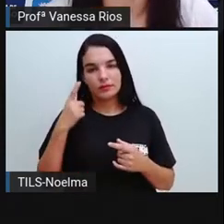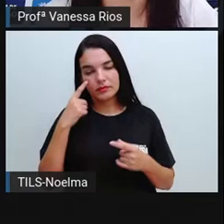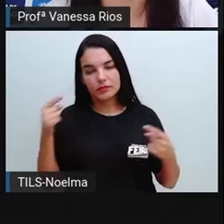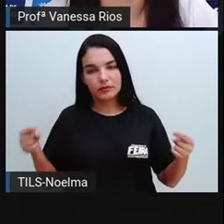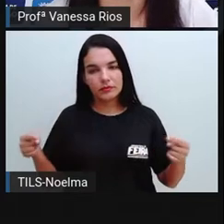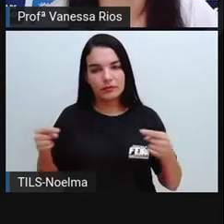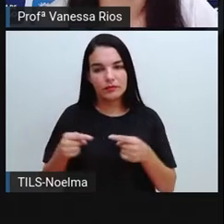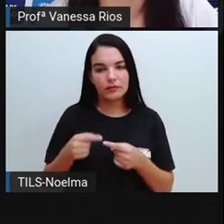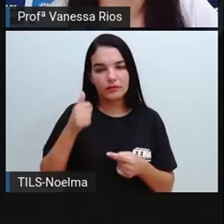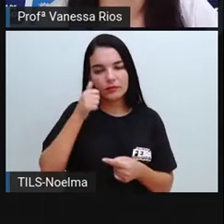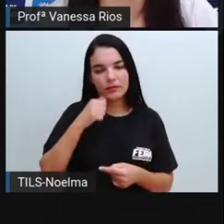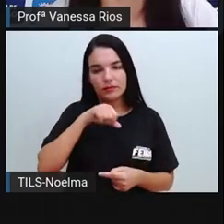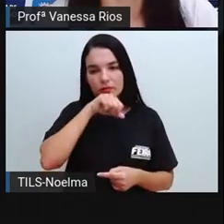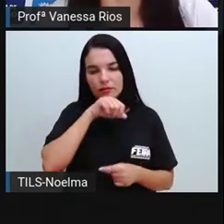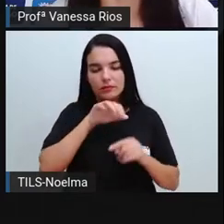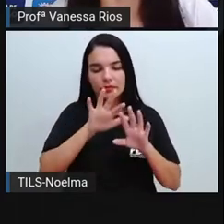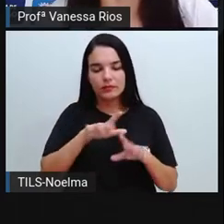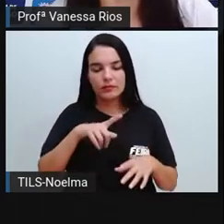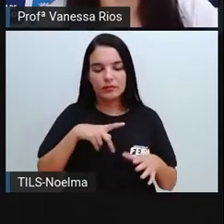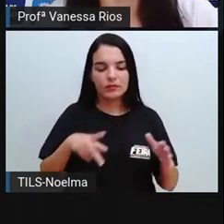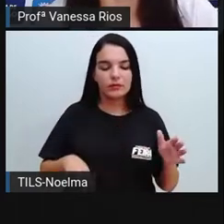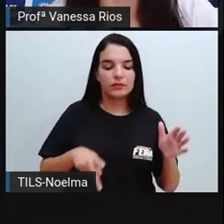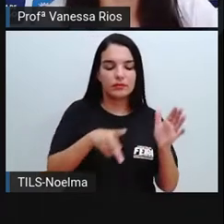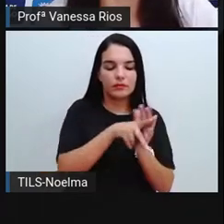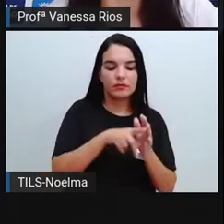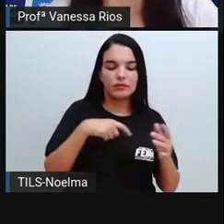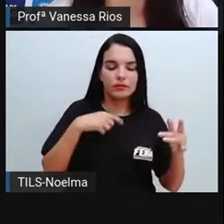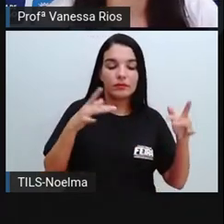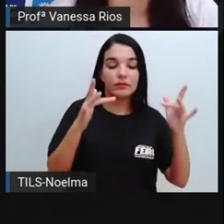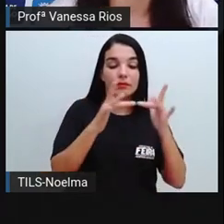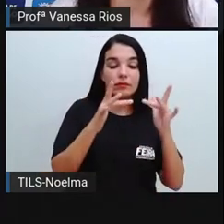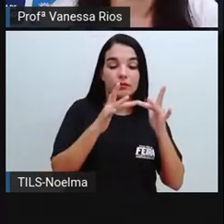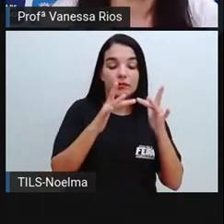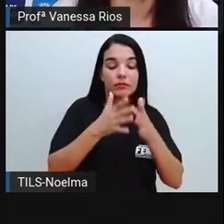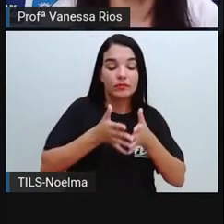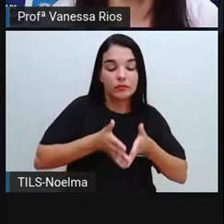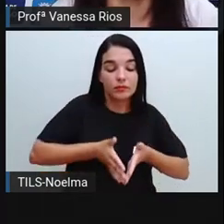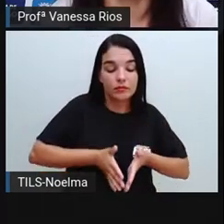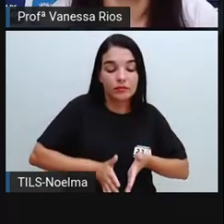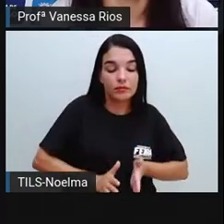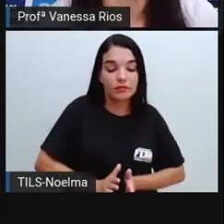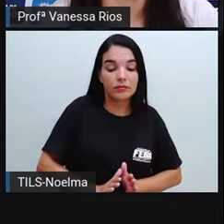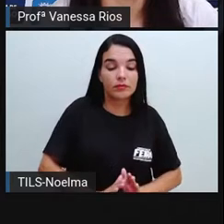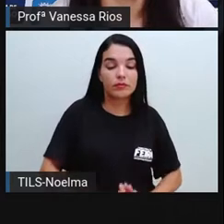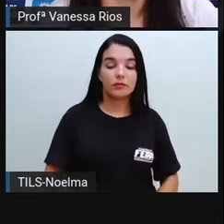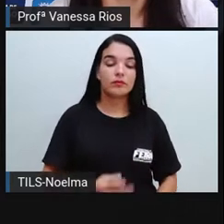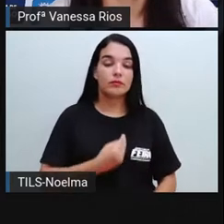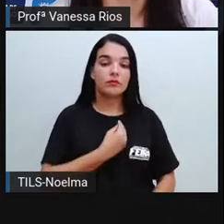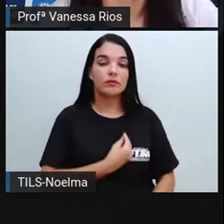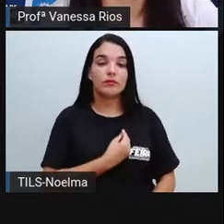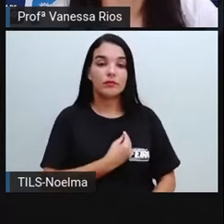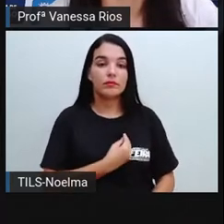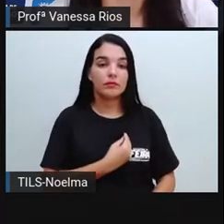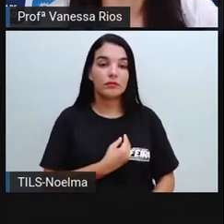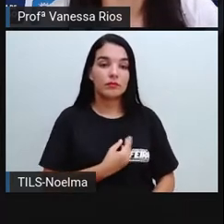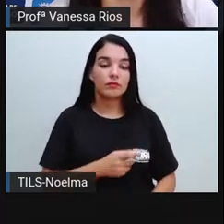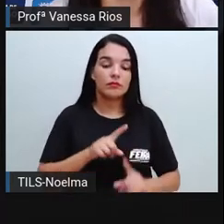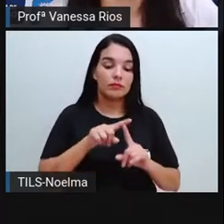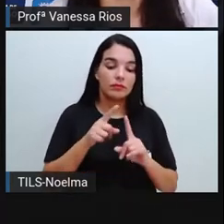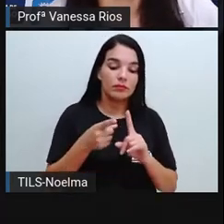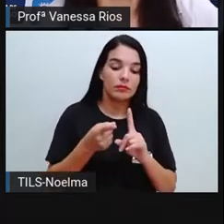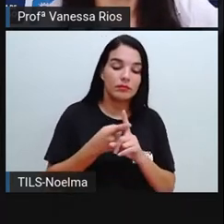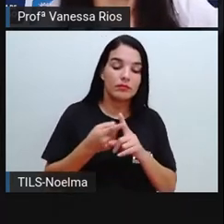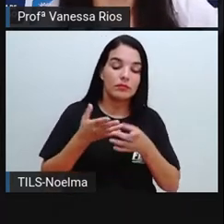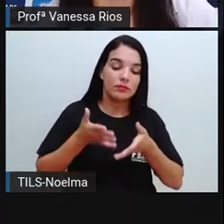língua materna é aquela língua que nós temos contato desde os primeiros momentos de nossa vida. Desde que o processo